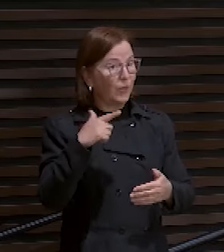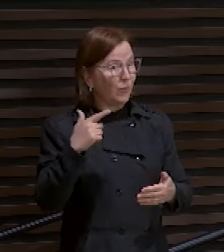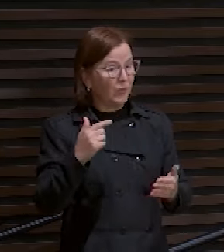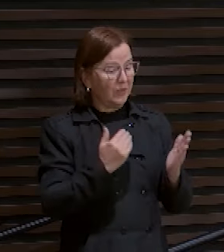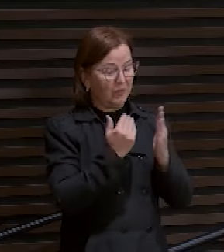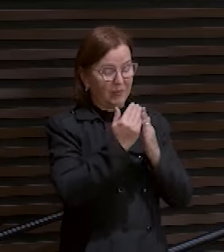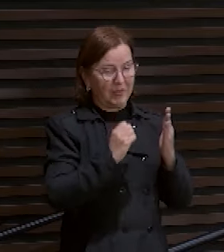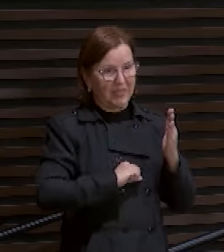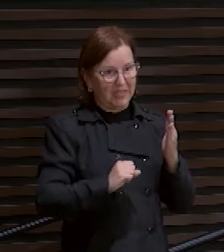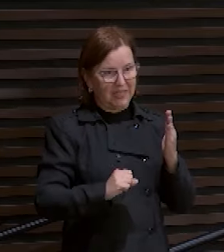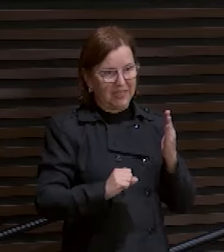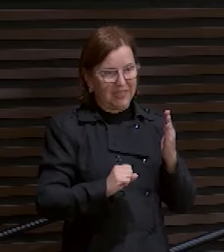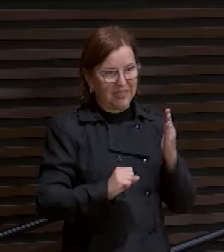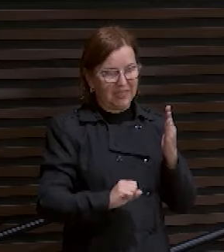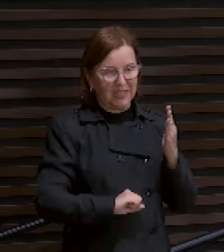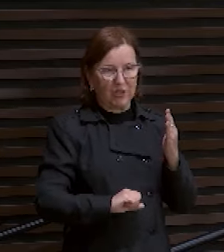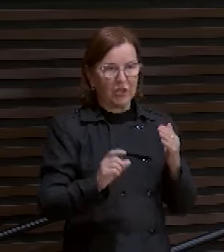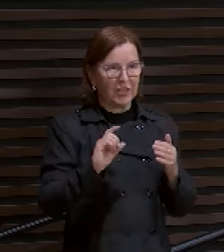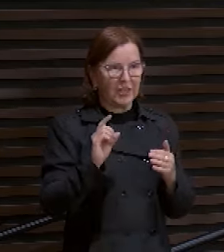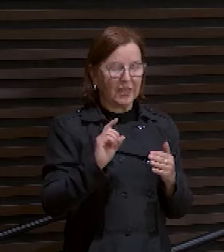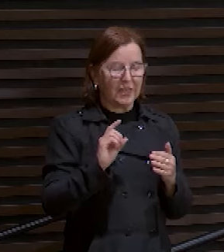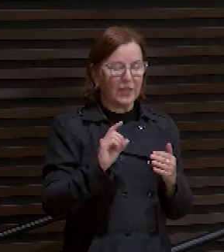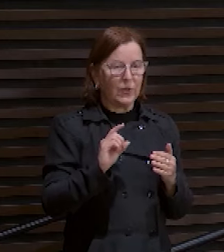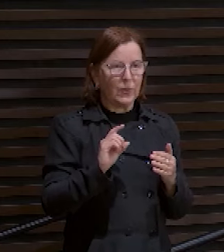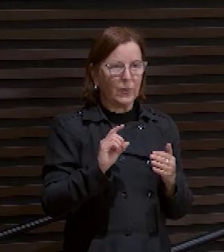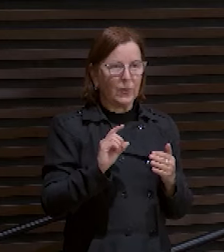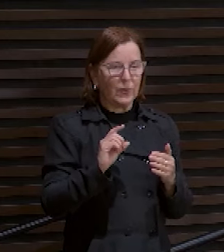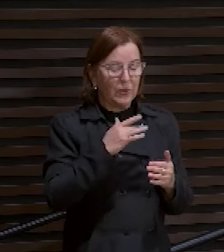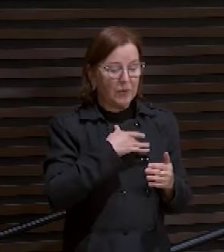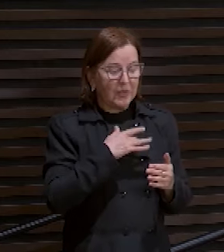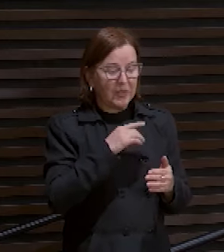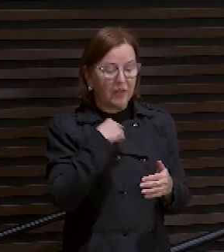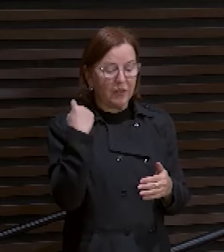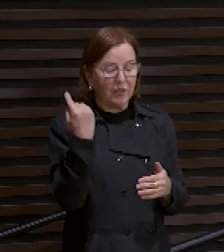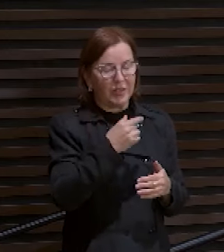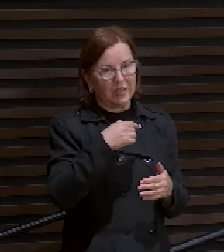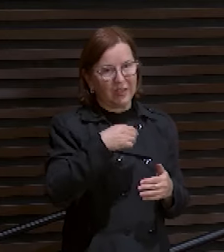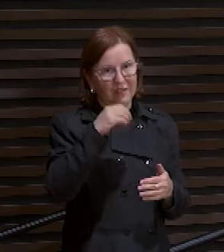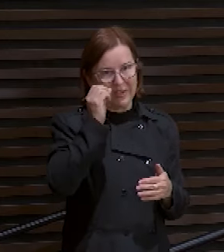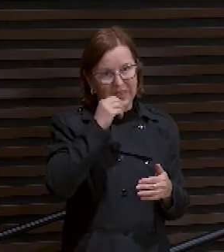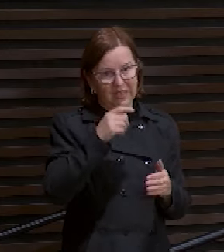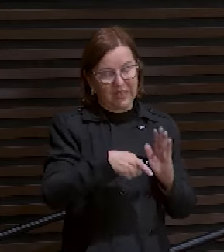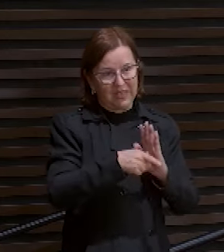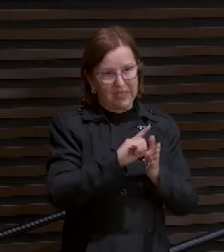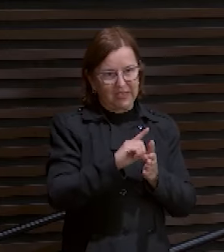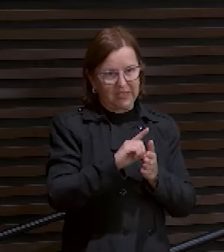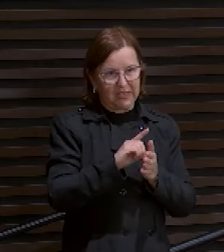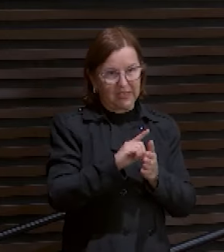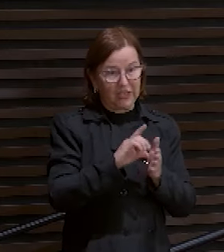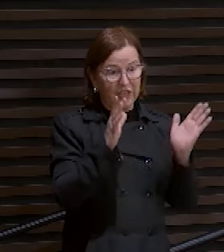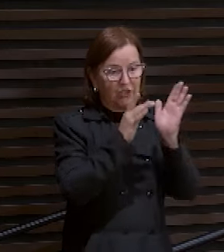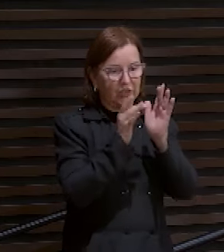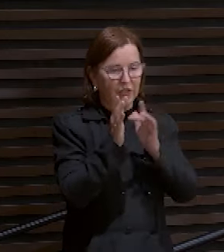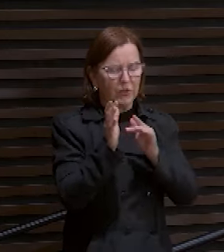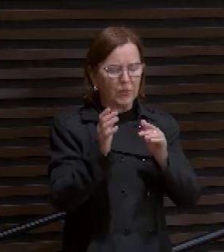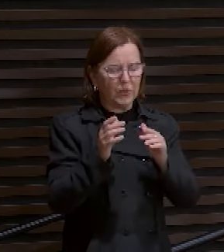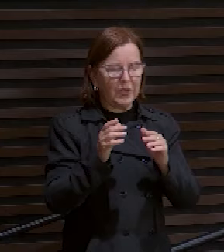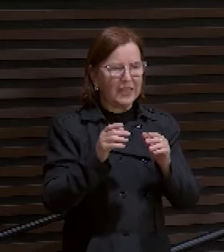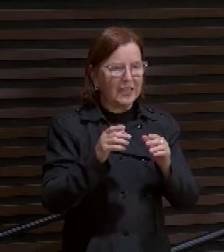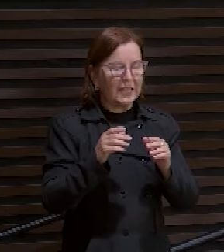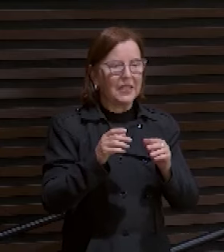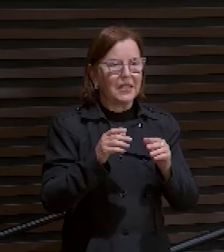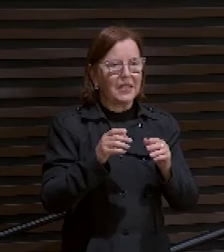sacerdote que não possa compadecer-se das nossas fraquezas. Mas, ele foi tentado em todas as coisas,